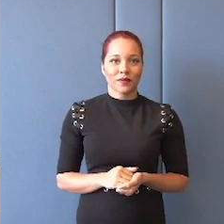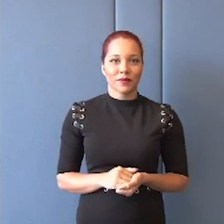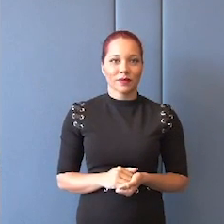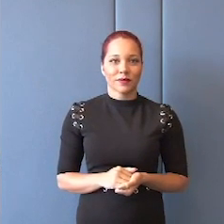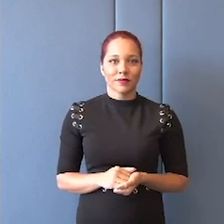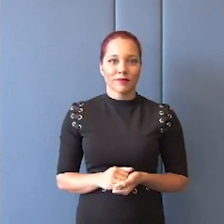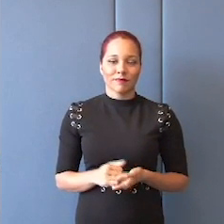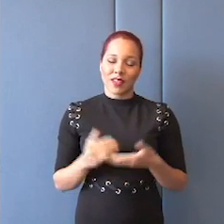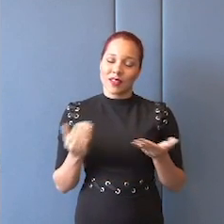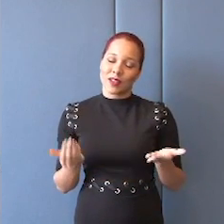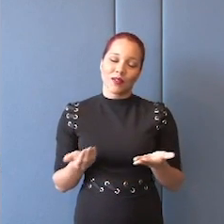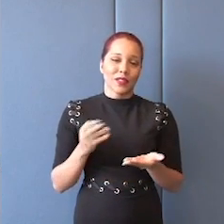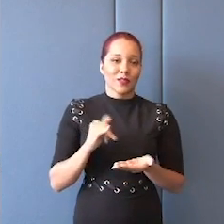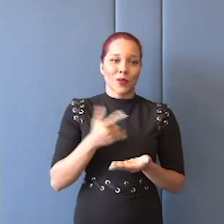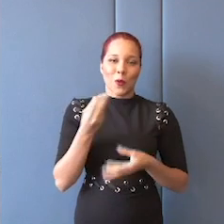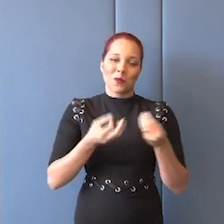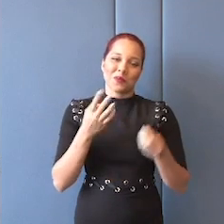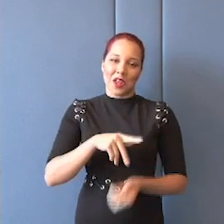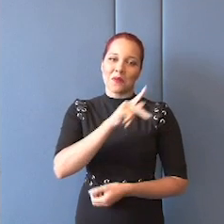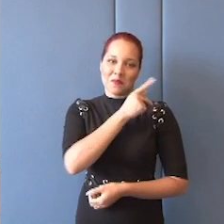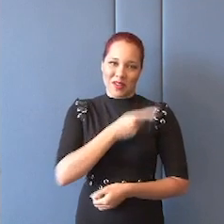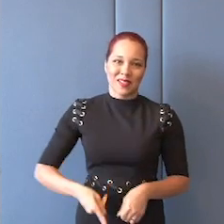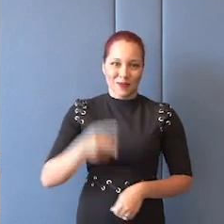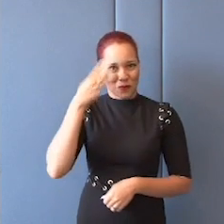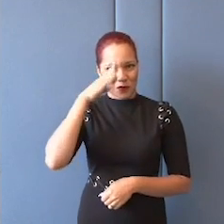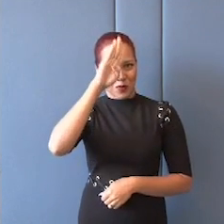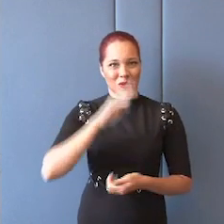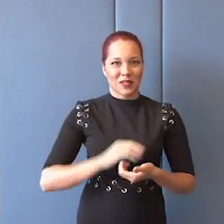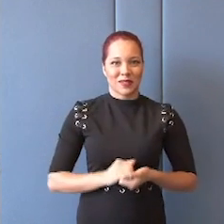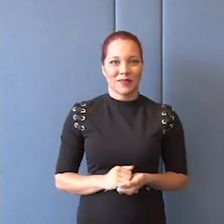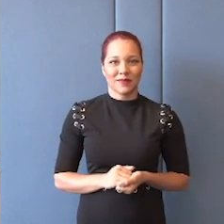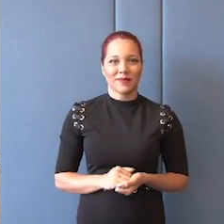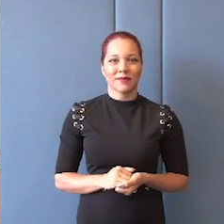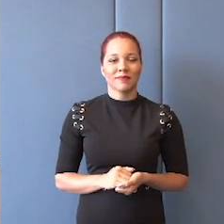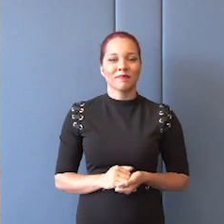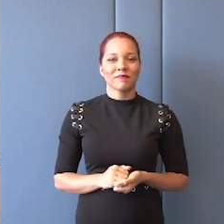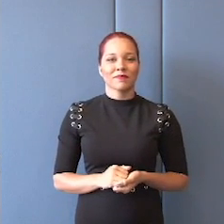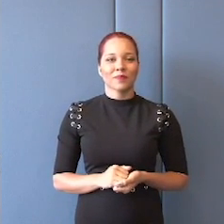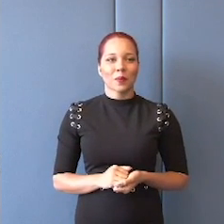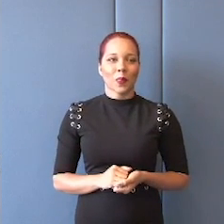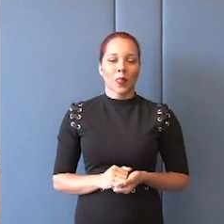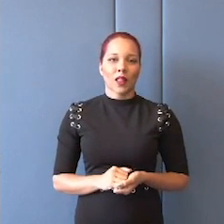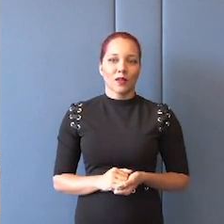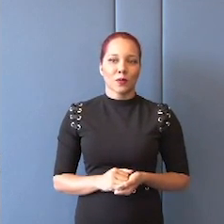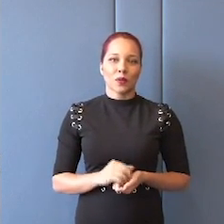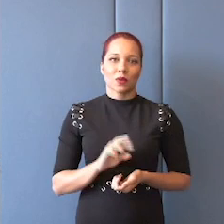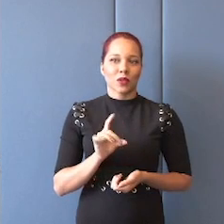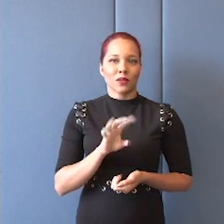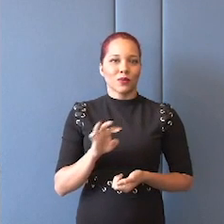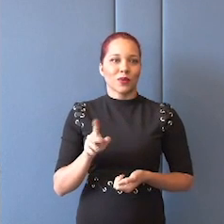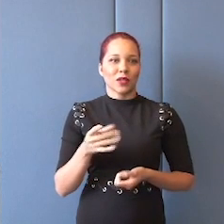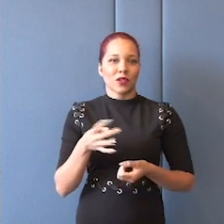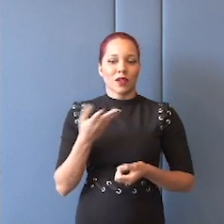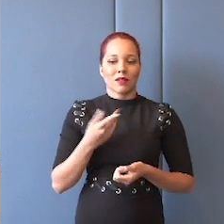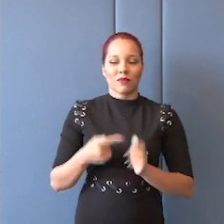Então, assinou com o presidente Jair Bolsonaro, mas a imprensa não nos dá crédito